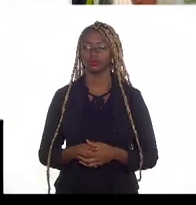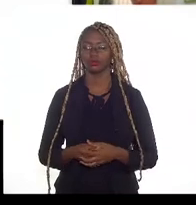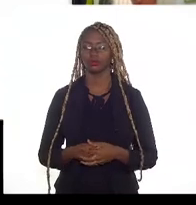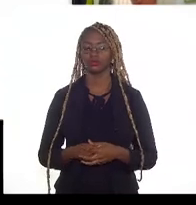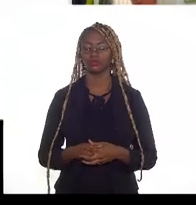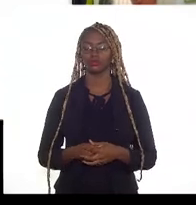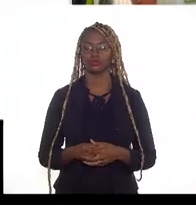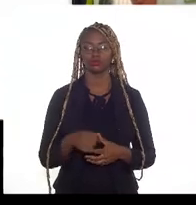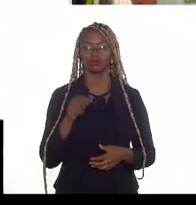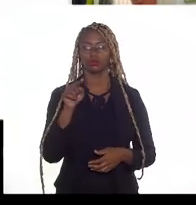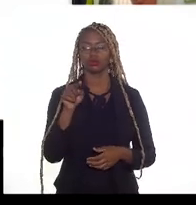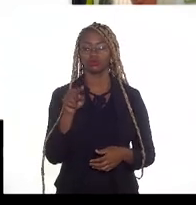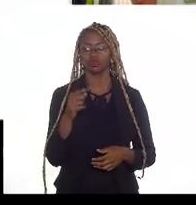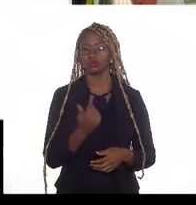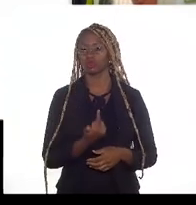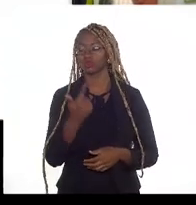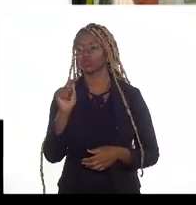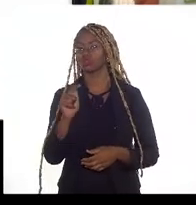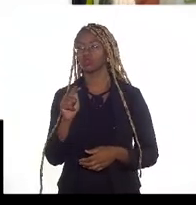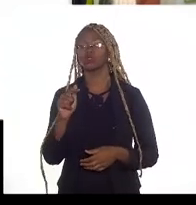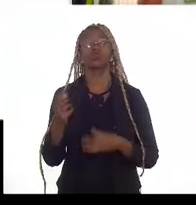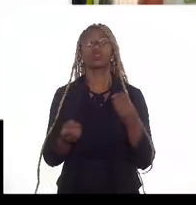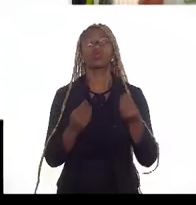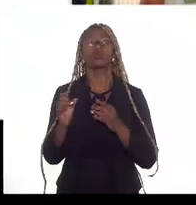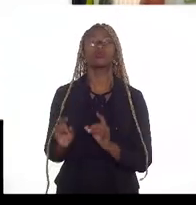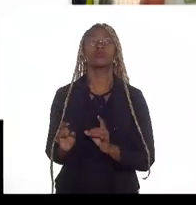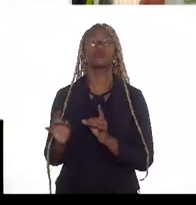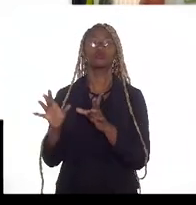aqui a gente entra num outro ponto que é a questão de mercado,